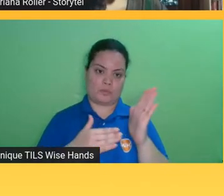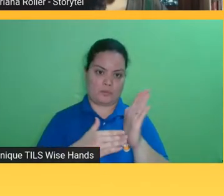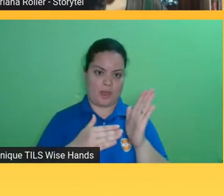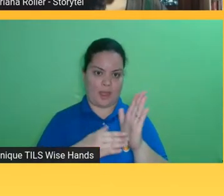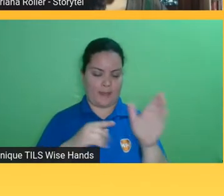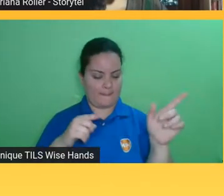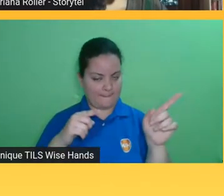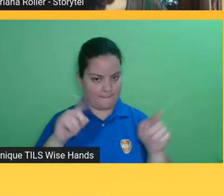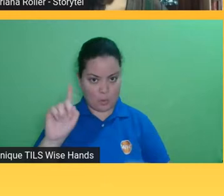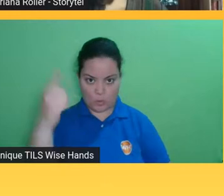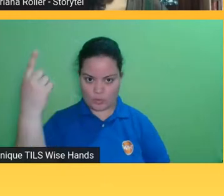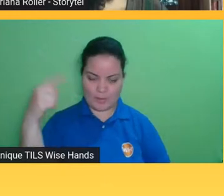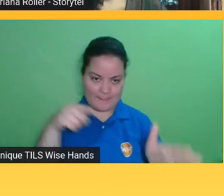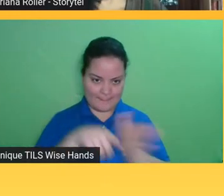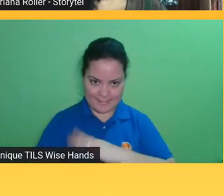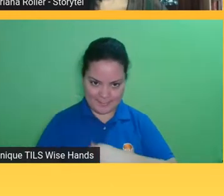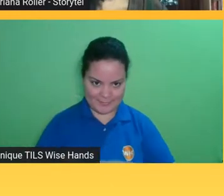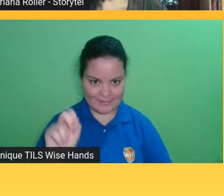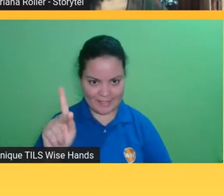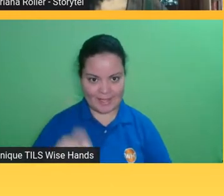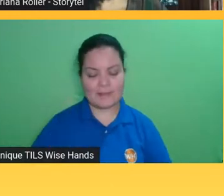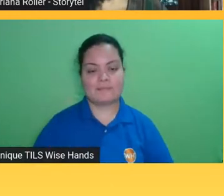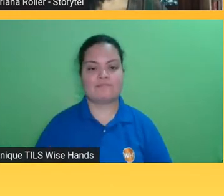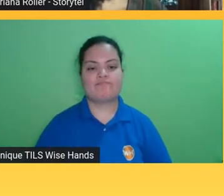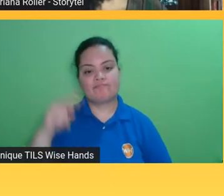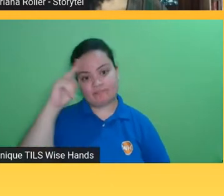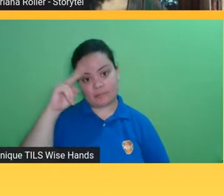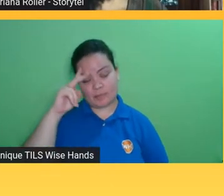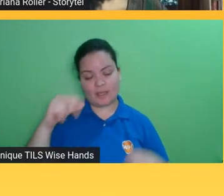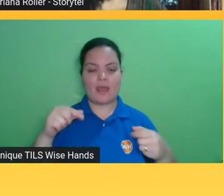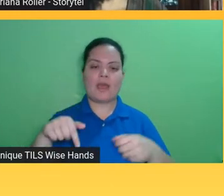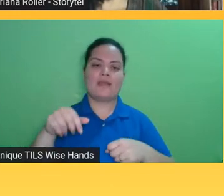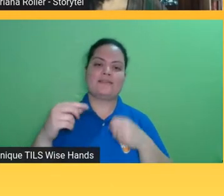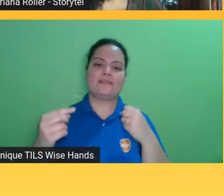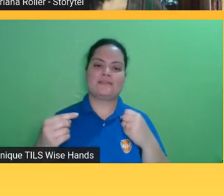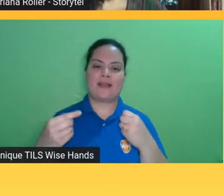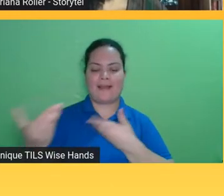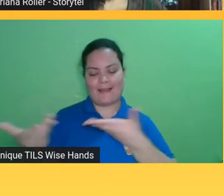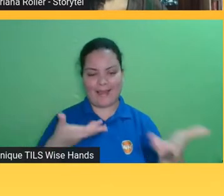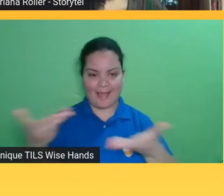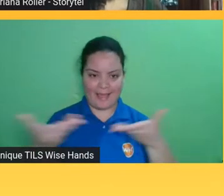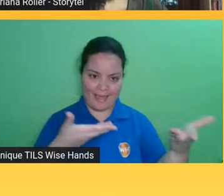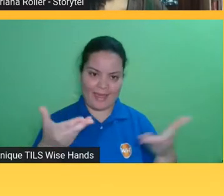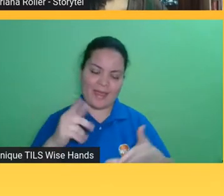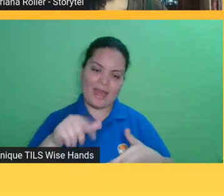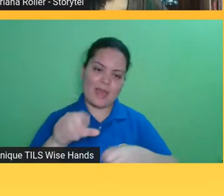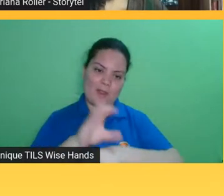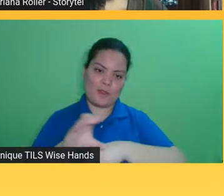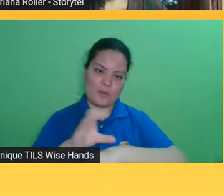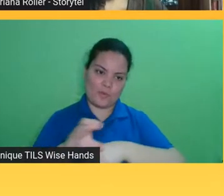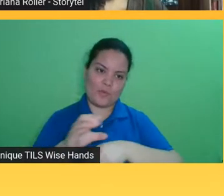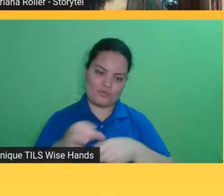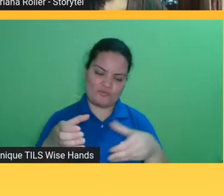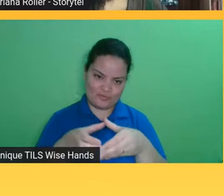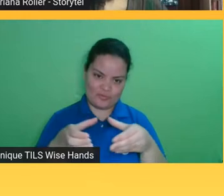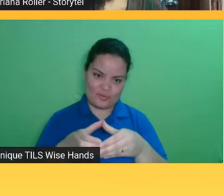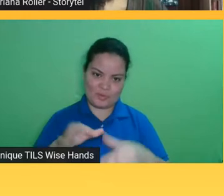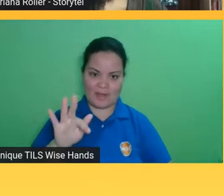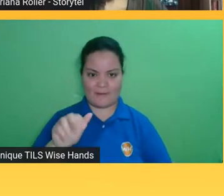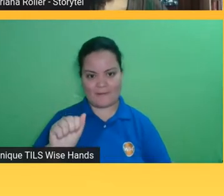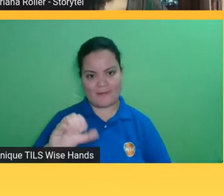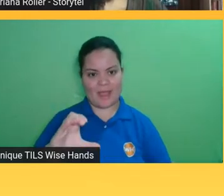lembrando que esse encontro ele é promovido pelo curso de especialização em produção editorial aqui da FAPCOM então eu queria perguntar para vocês se